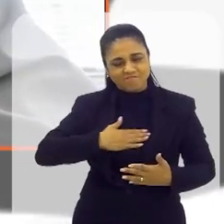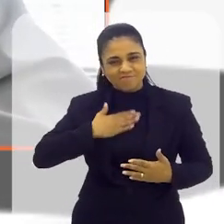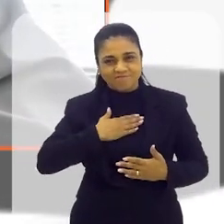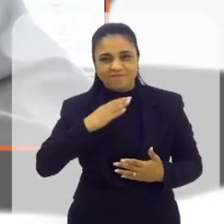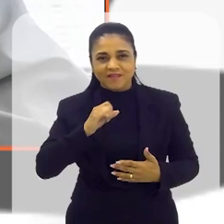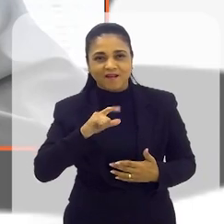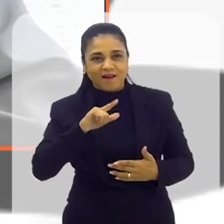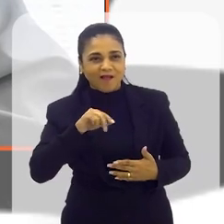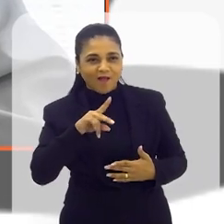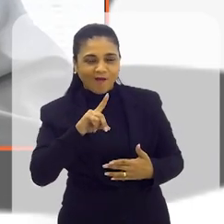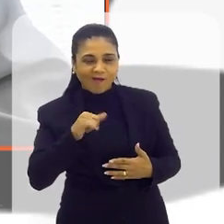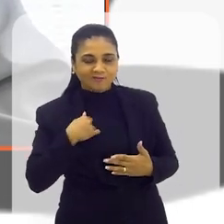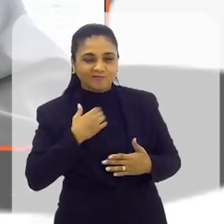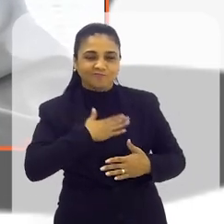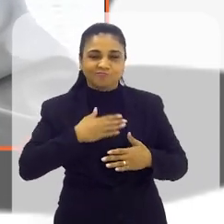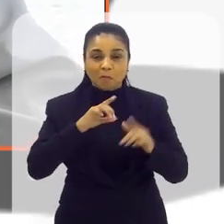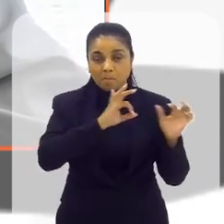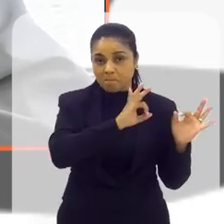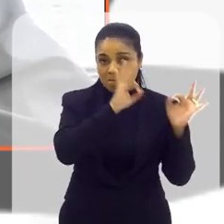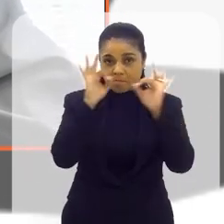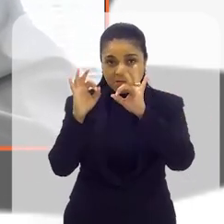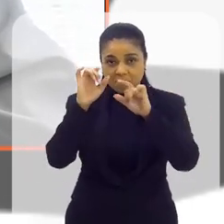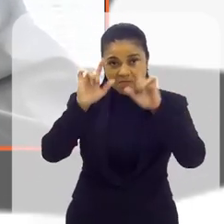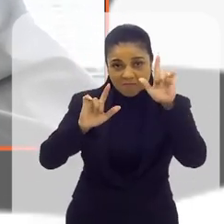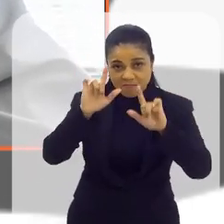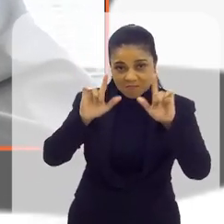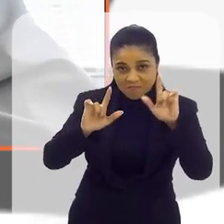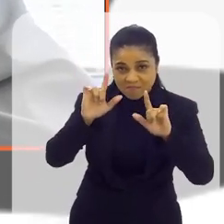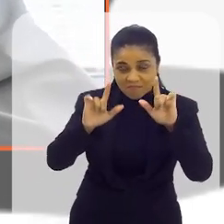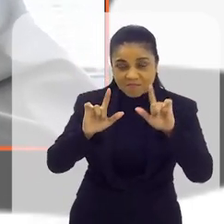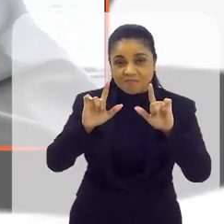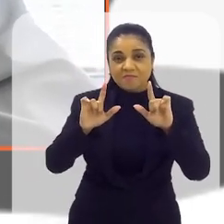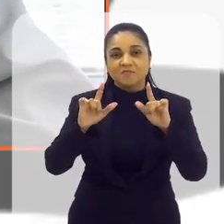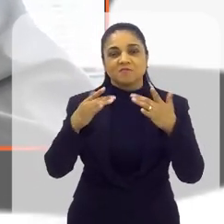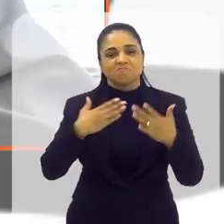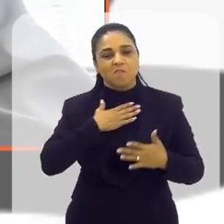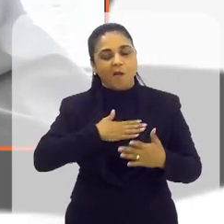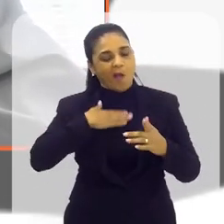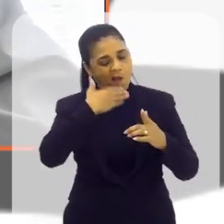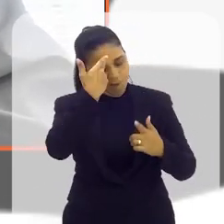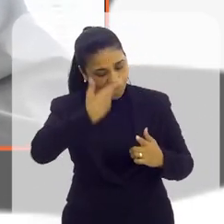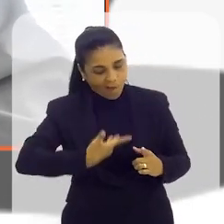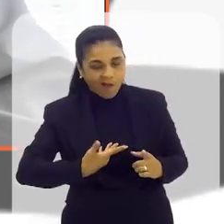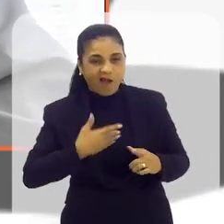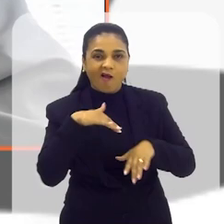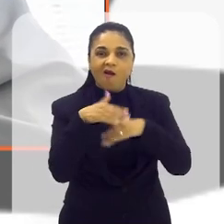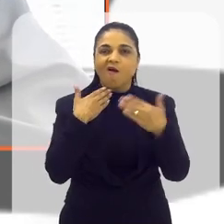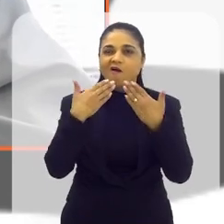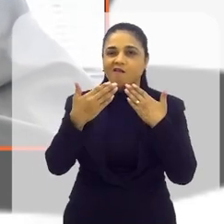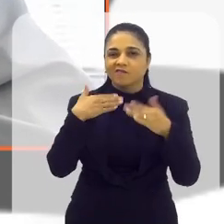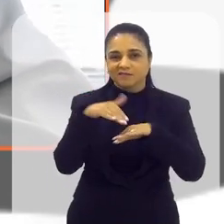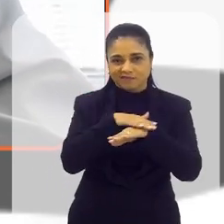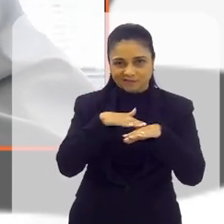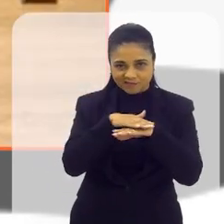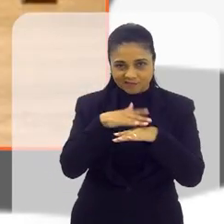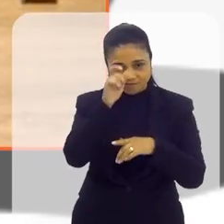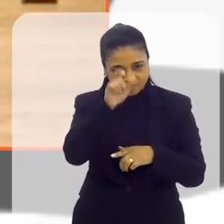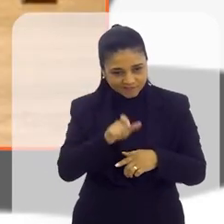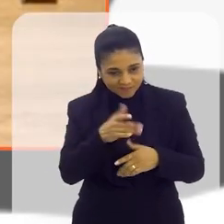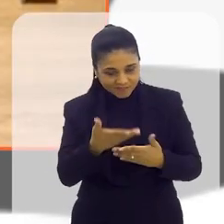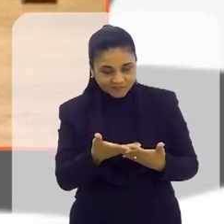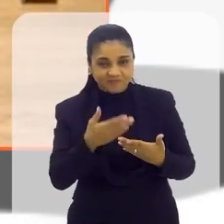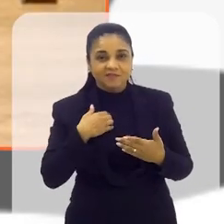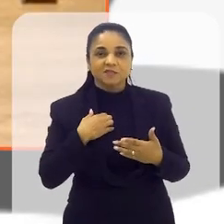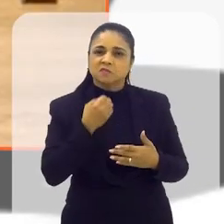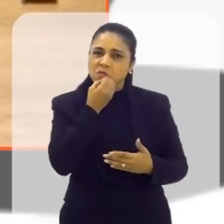e com todos os telespectadores da TV LERJ. É uma honra para mim poder estar conversando com você. O senhor que tem essa